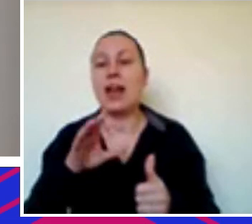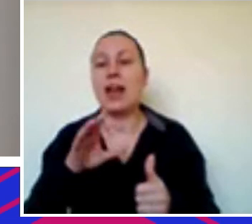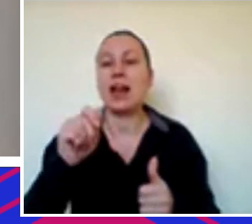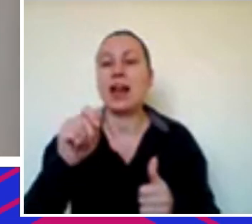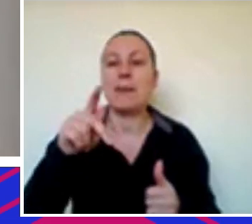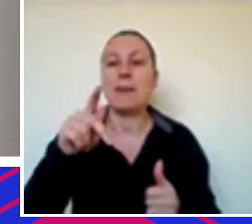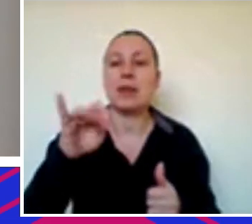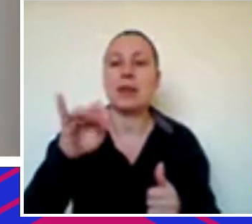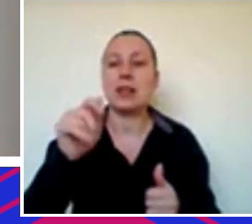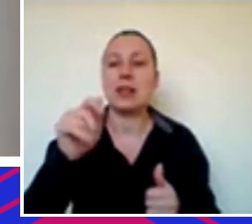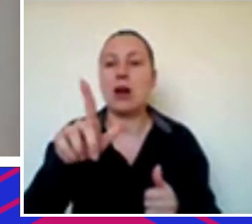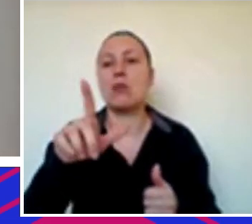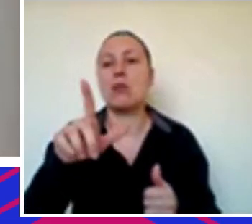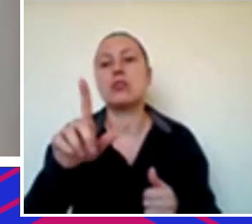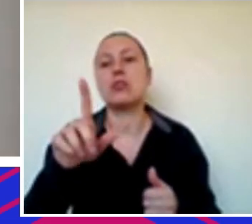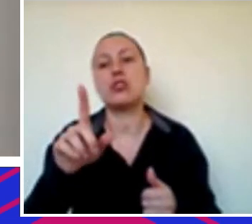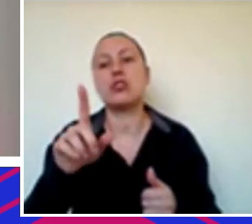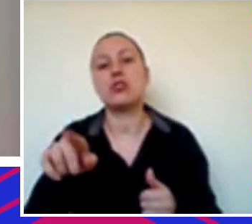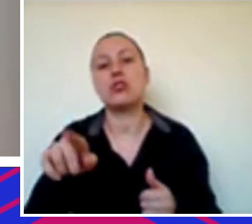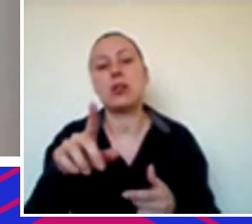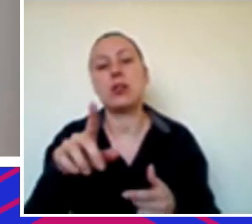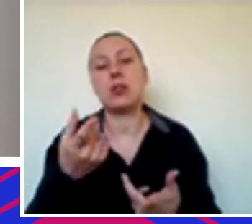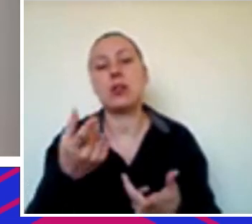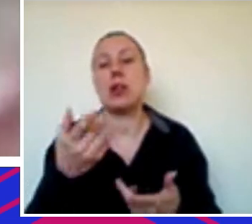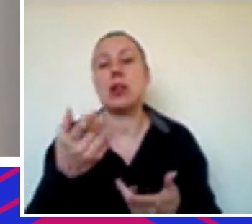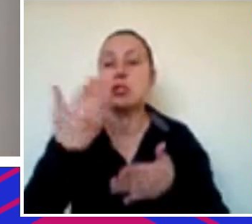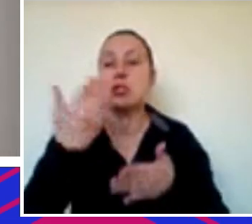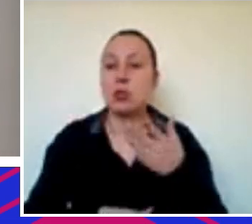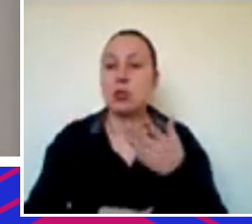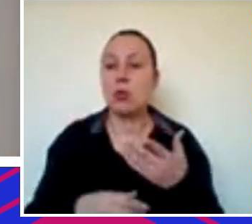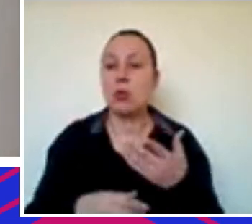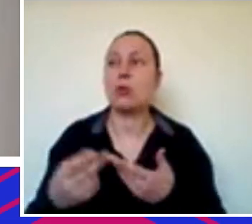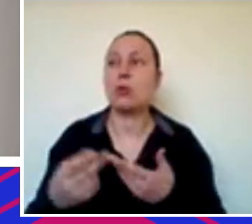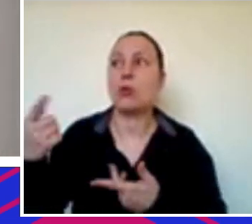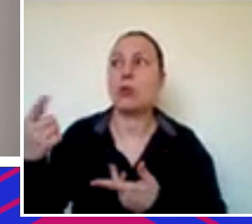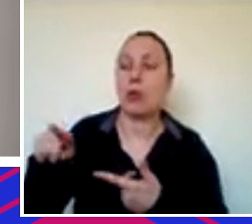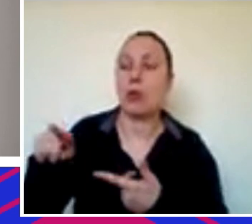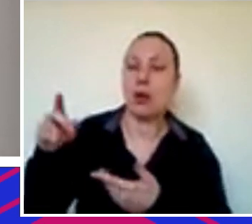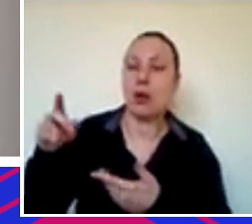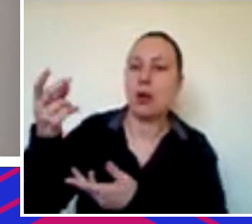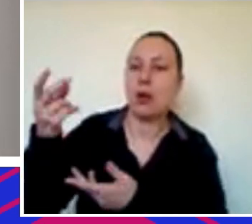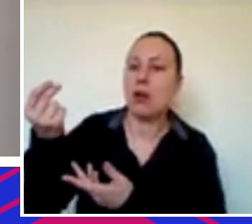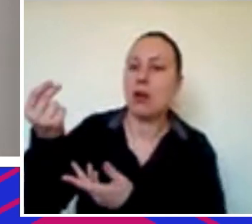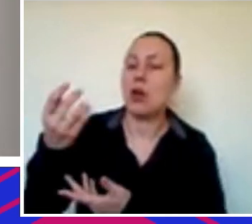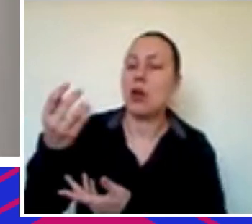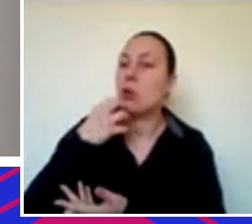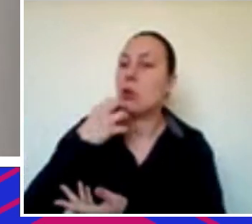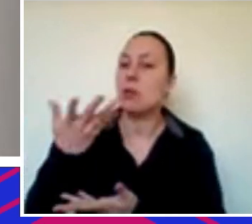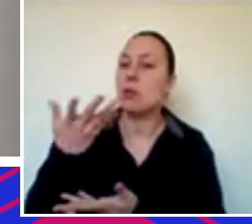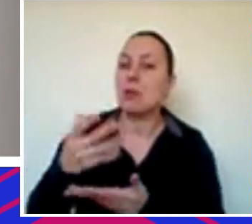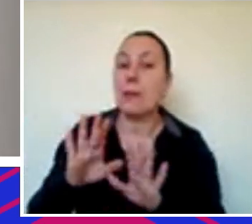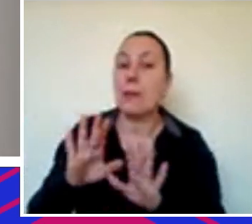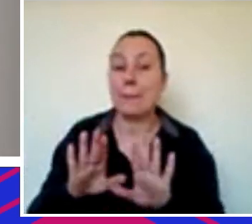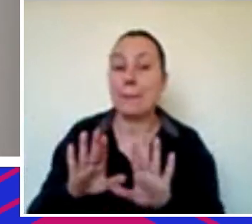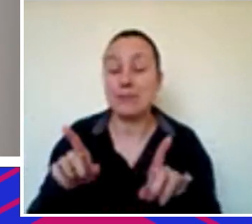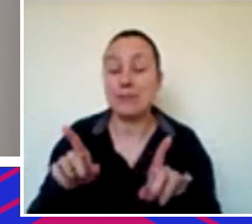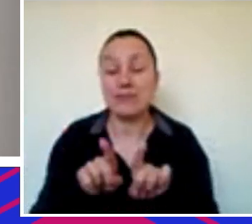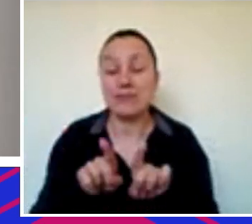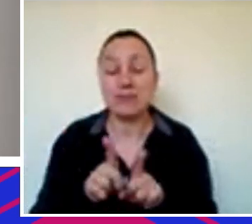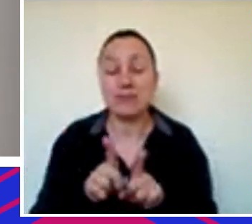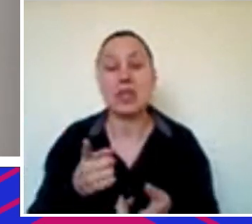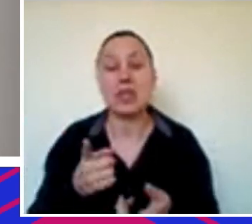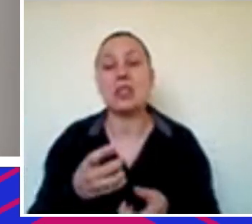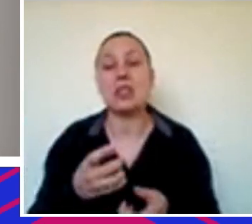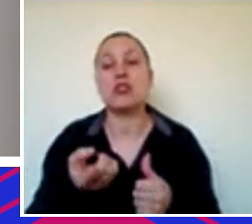banco, de curto prazo, tem desconto de recebíveis, tem N modelos ali que podem resolver esse negócio do curto prazo, né, mas tem também dívidas que te